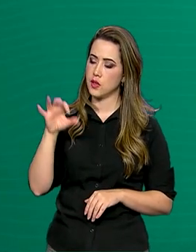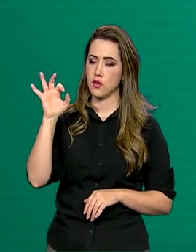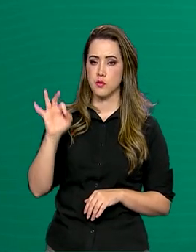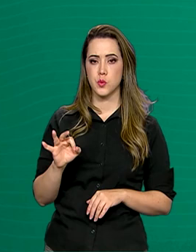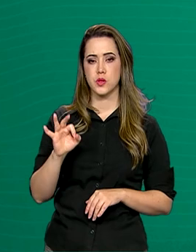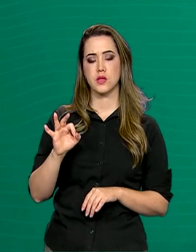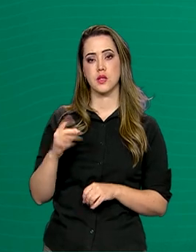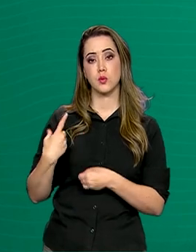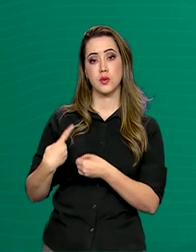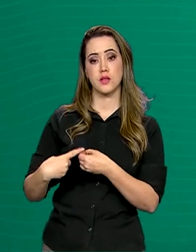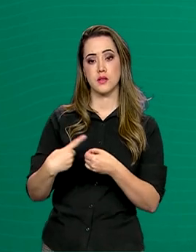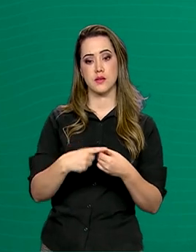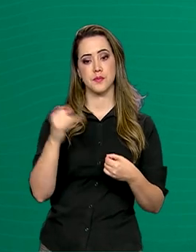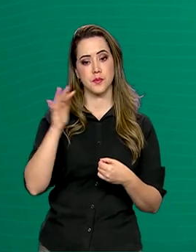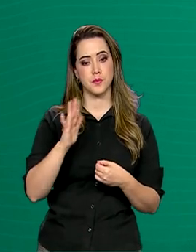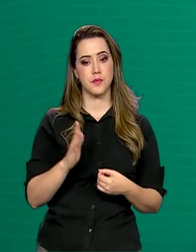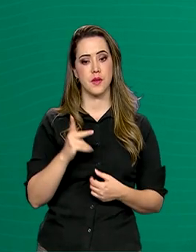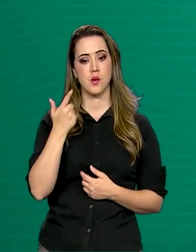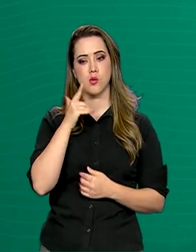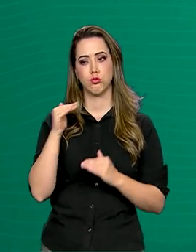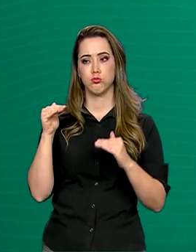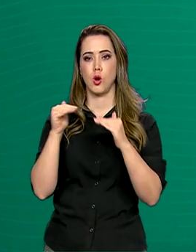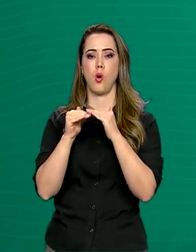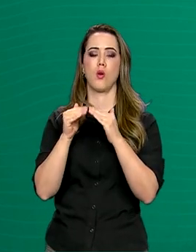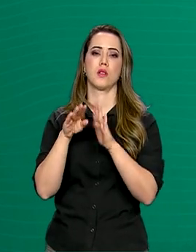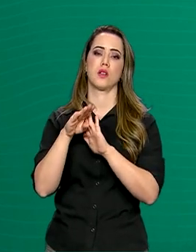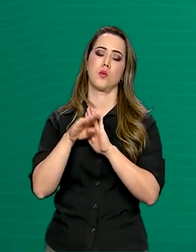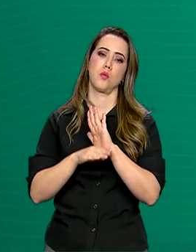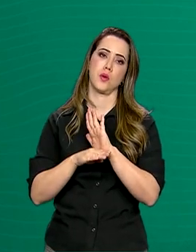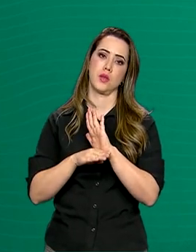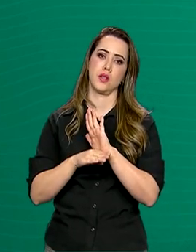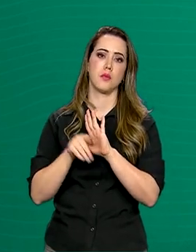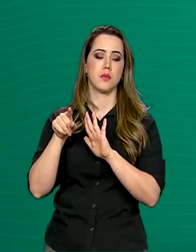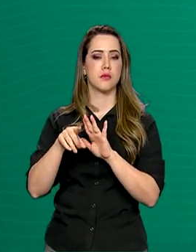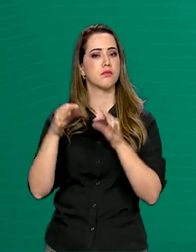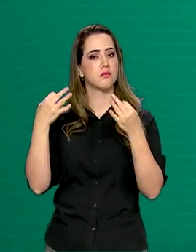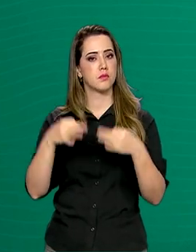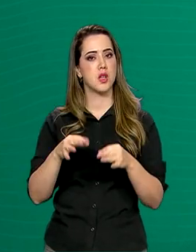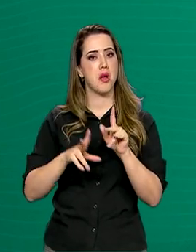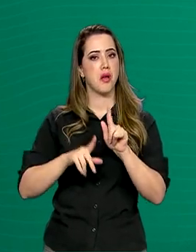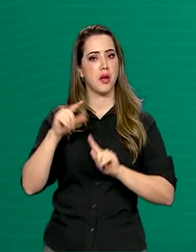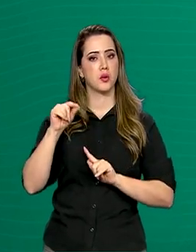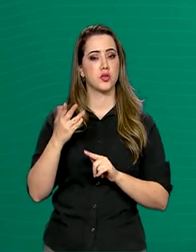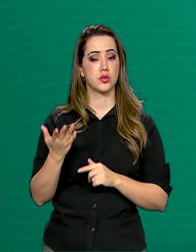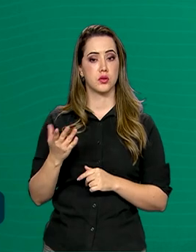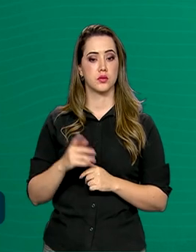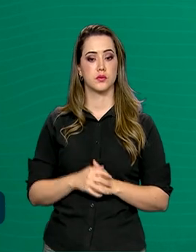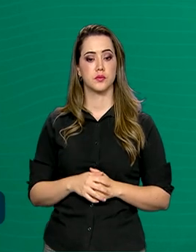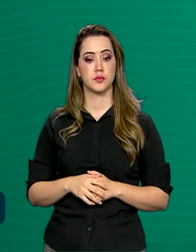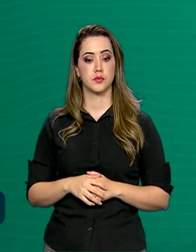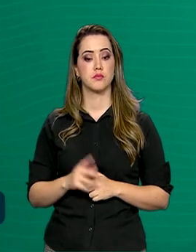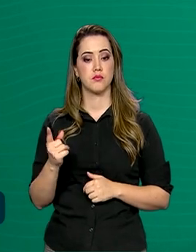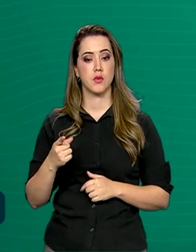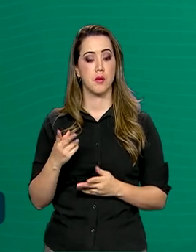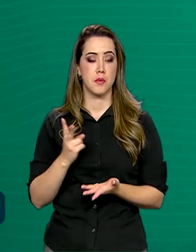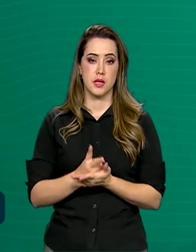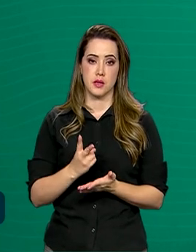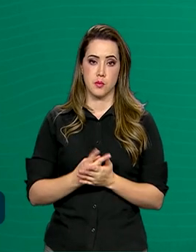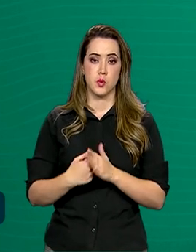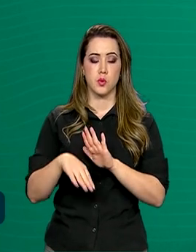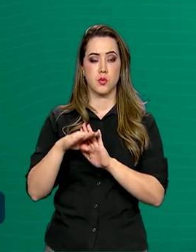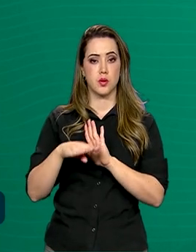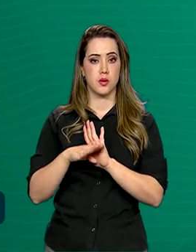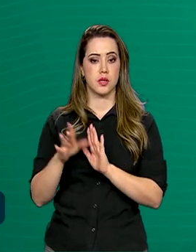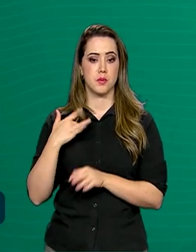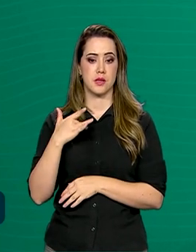brasileiros fazendo adesão ao programa. De fato, isso é um recorde, embora o programa Saúde